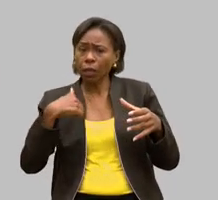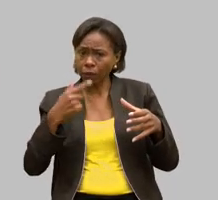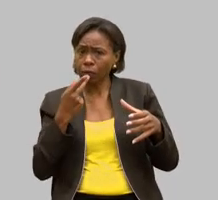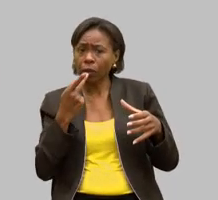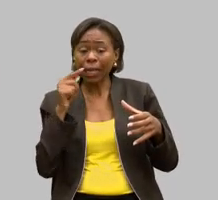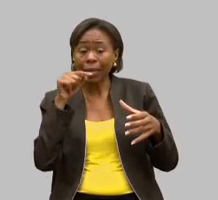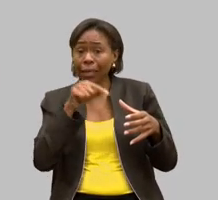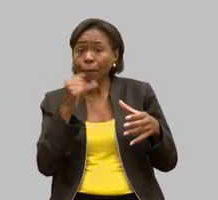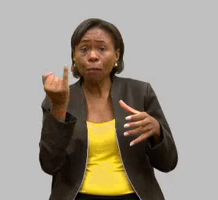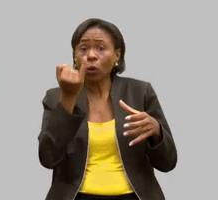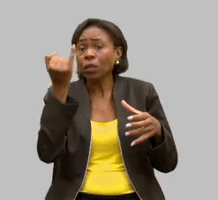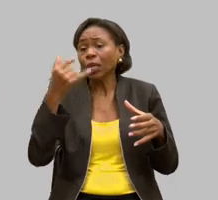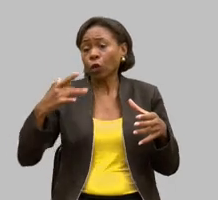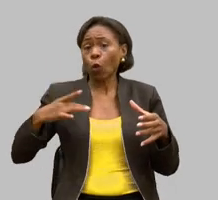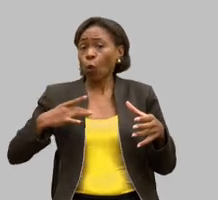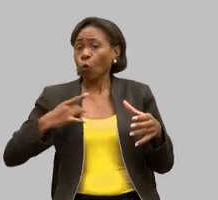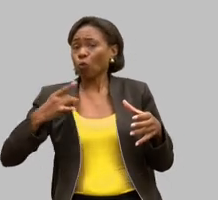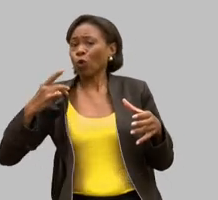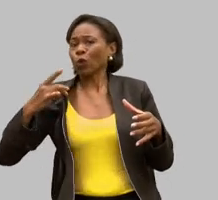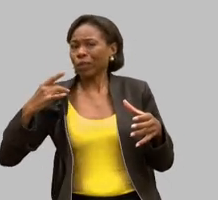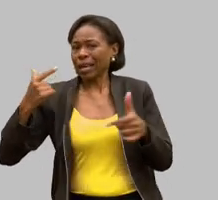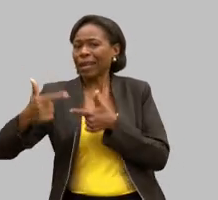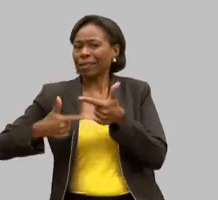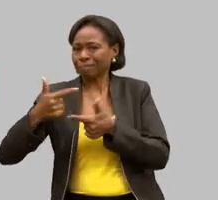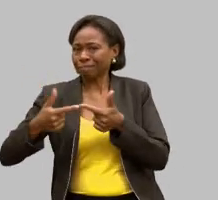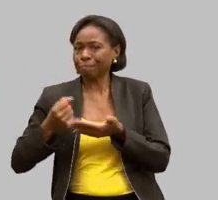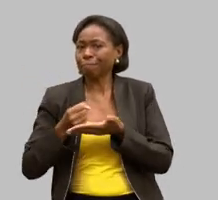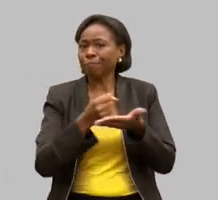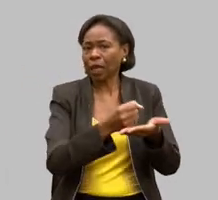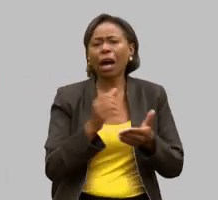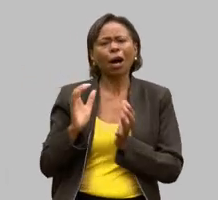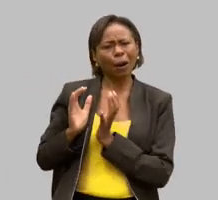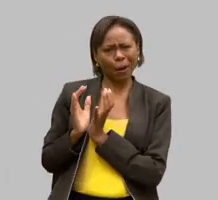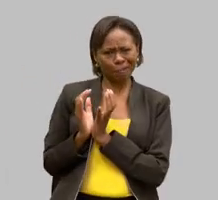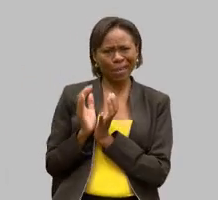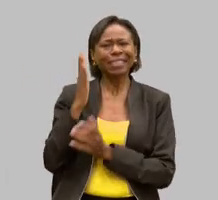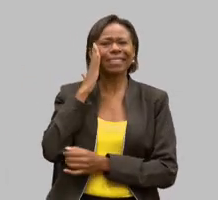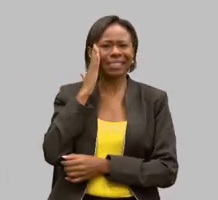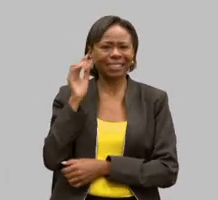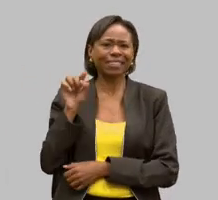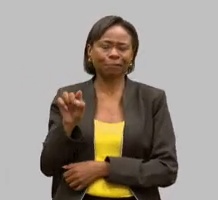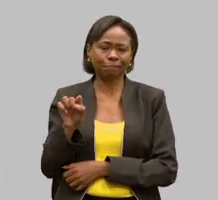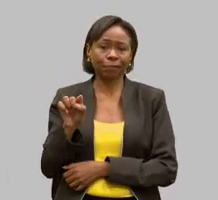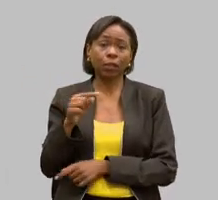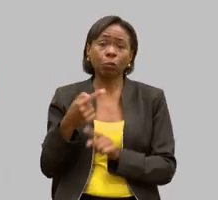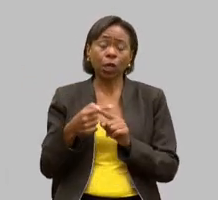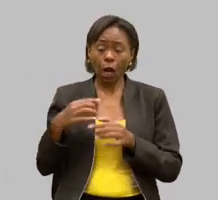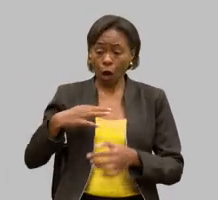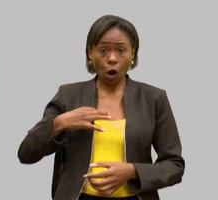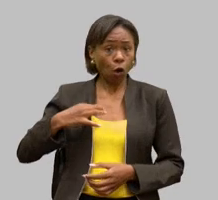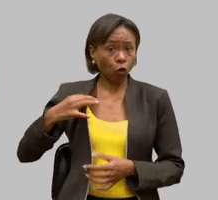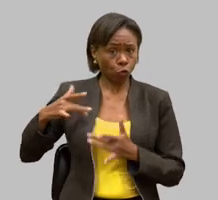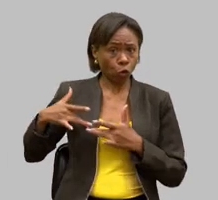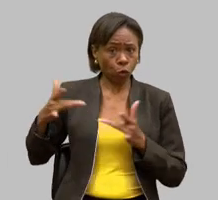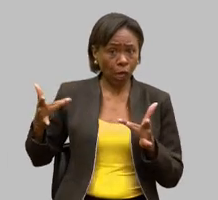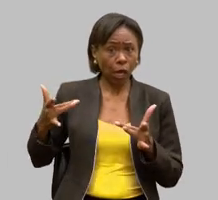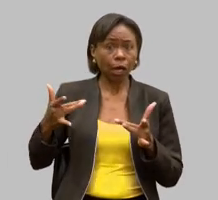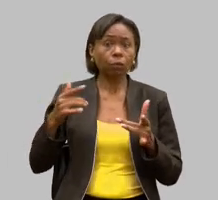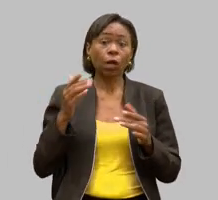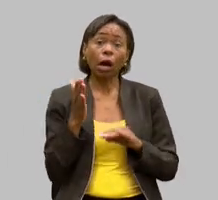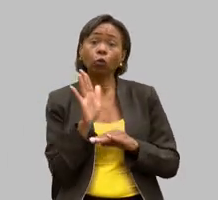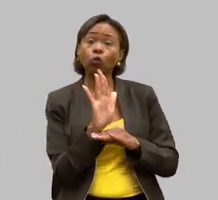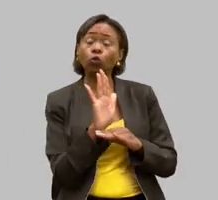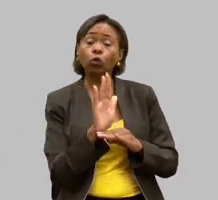voluntariado as APAES bem sabem disso o voluntariado aumenta o número de pessoas atendidas porque o